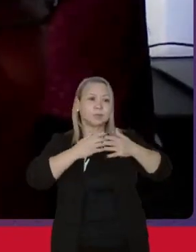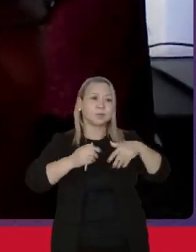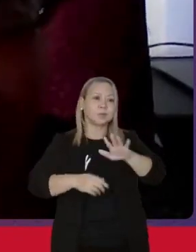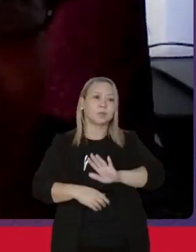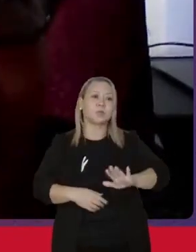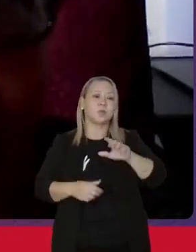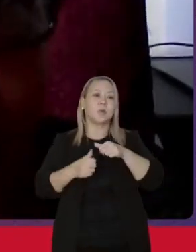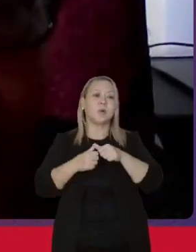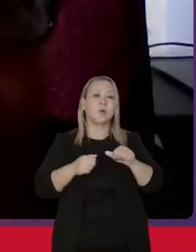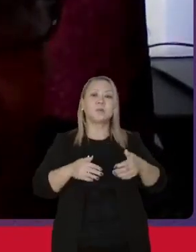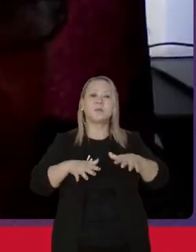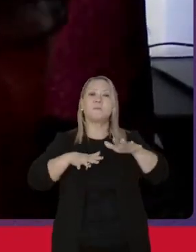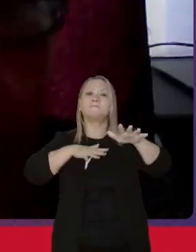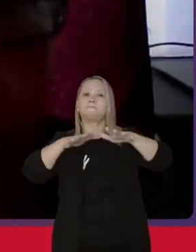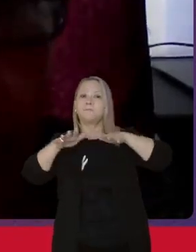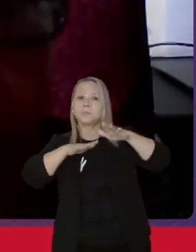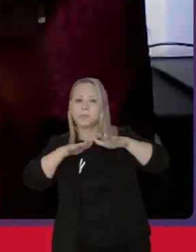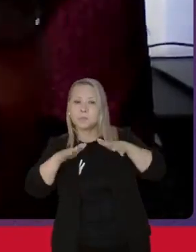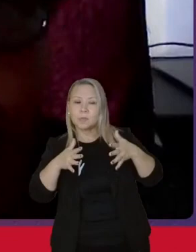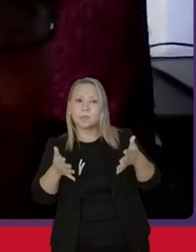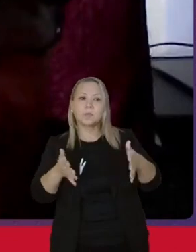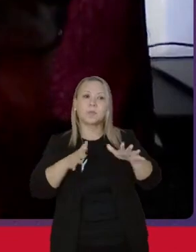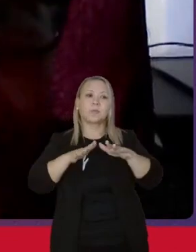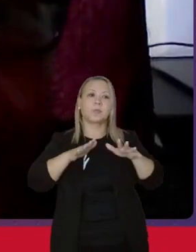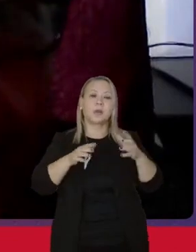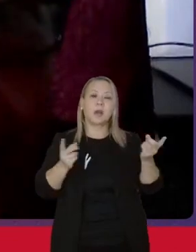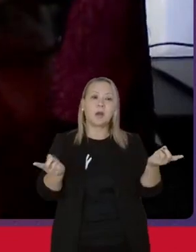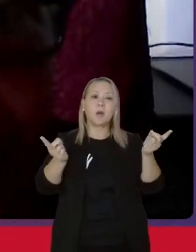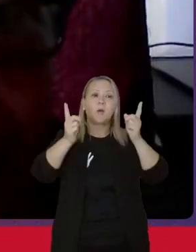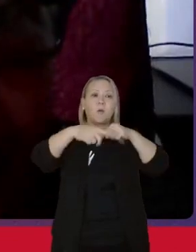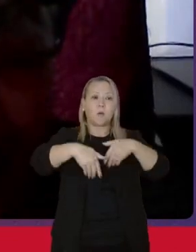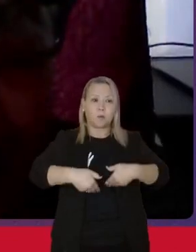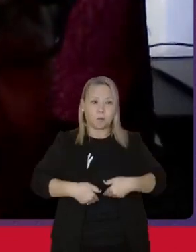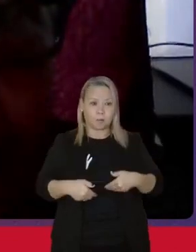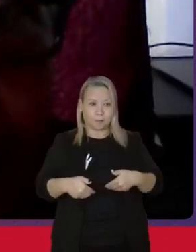estão se movimentando contra a fome,